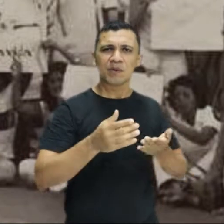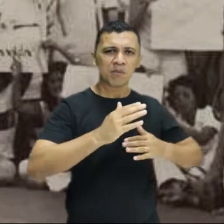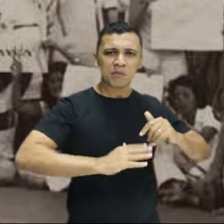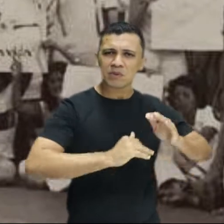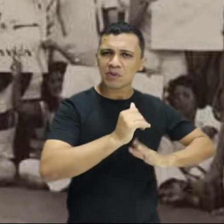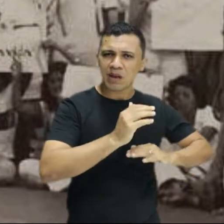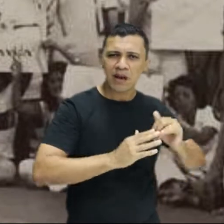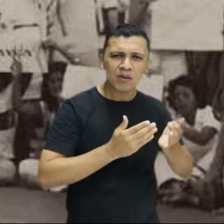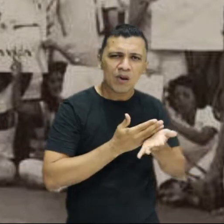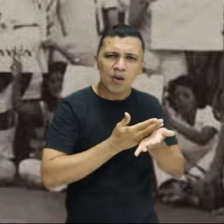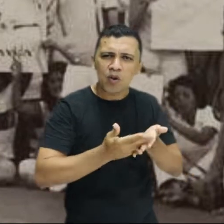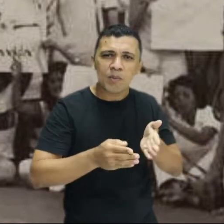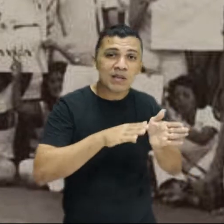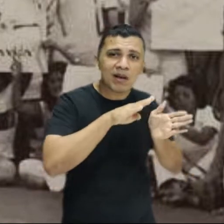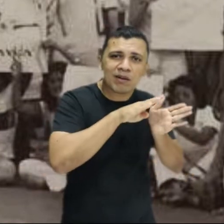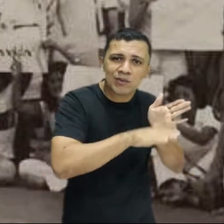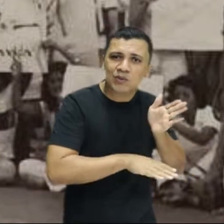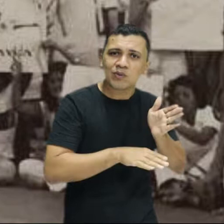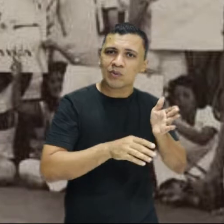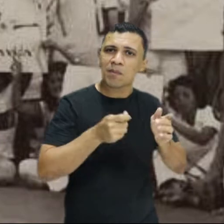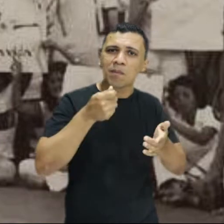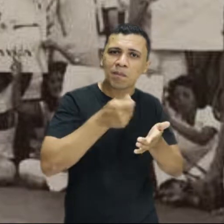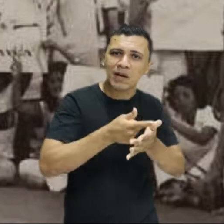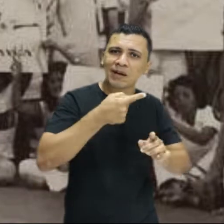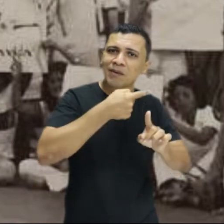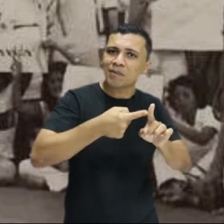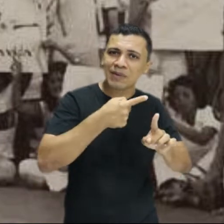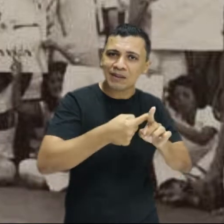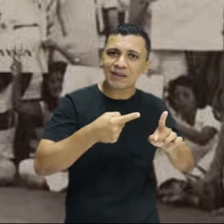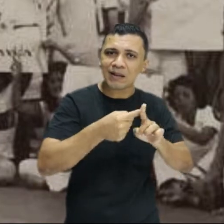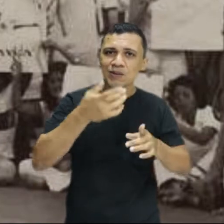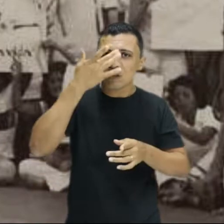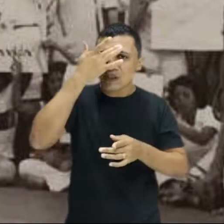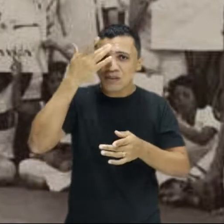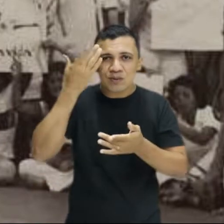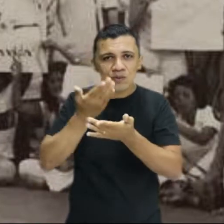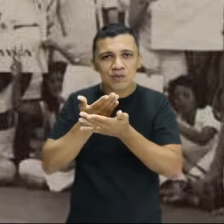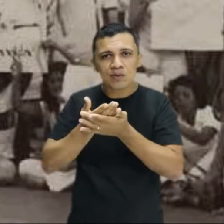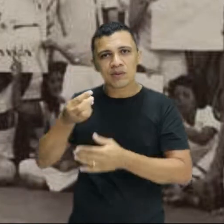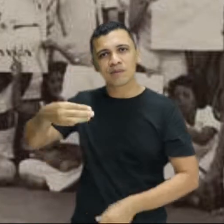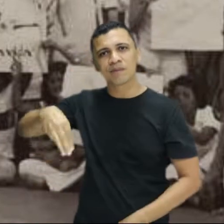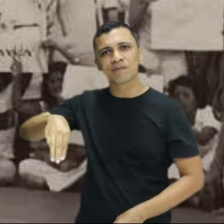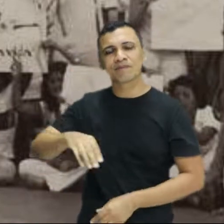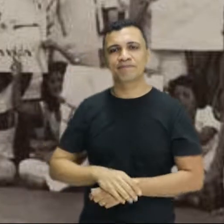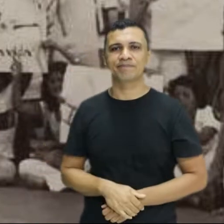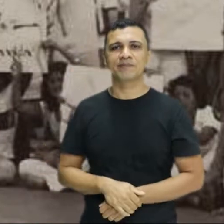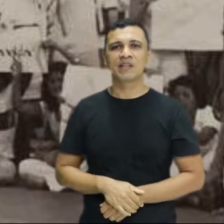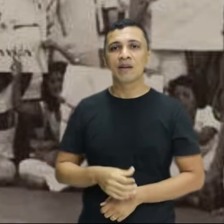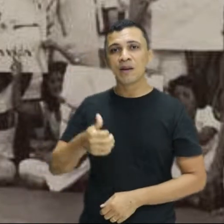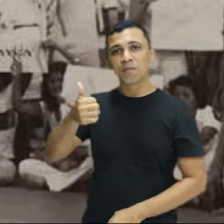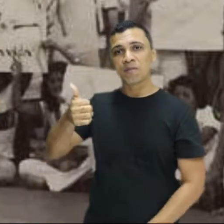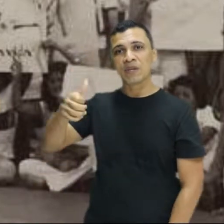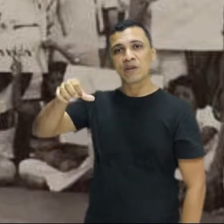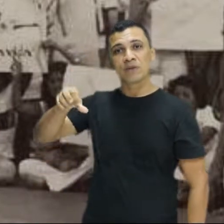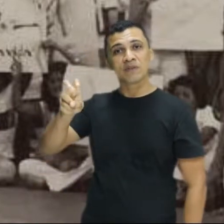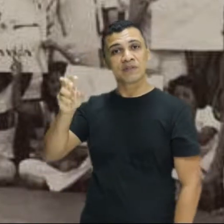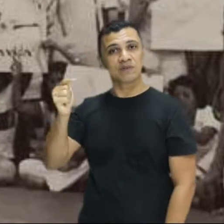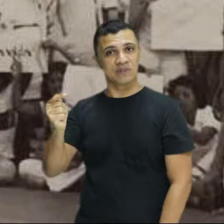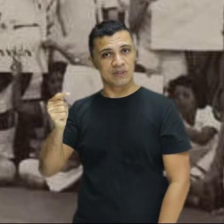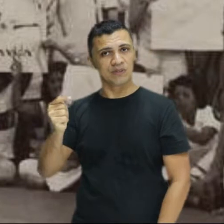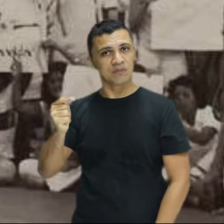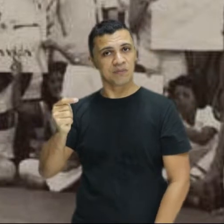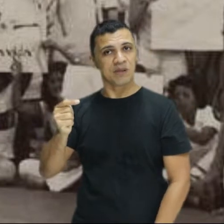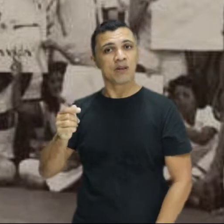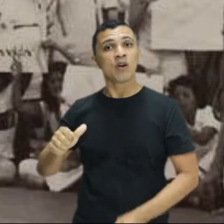desconto, da metade do preço, pros estudantes maranhenses. Até que, em 1957, algo mais institucional